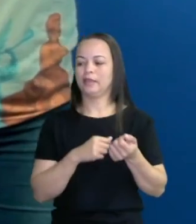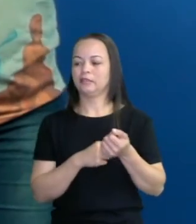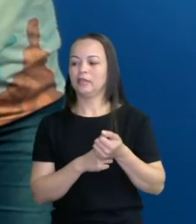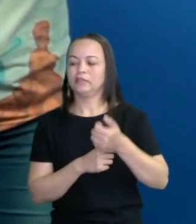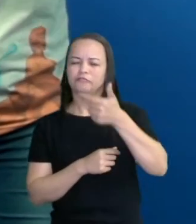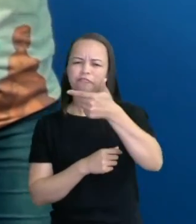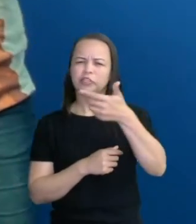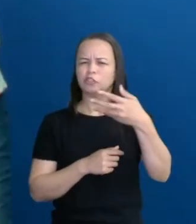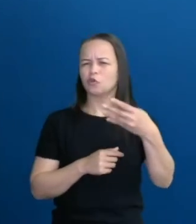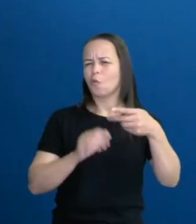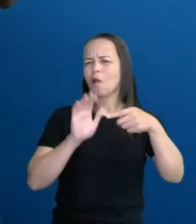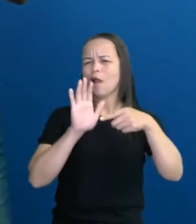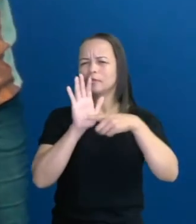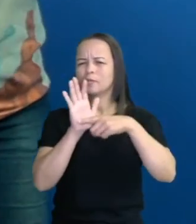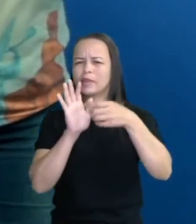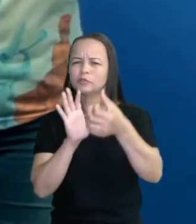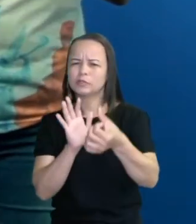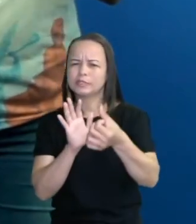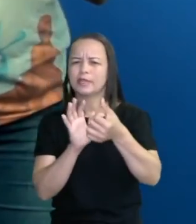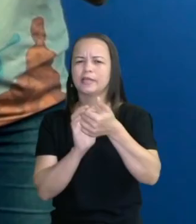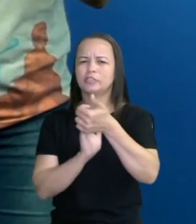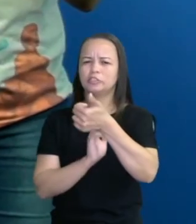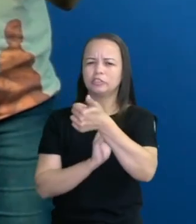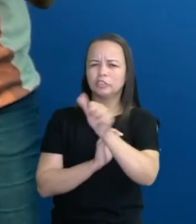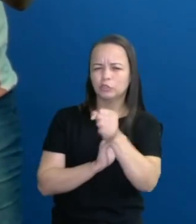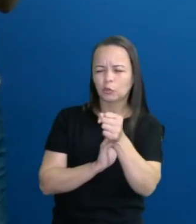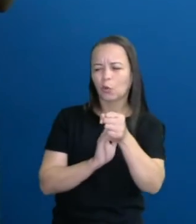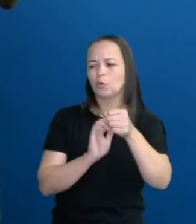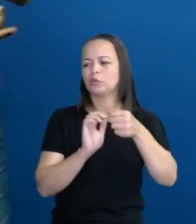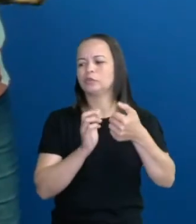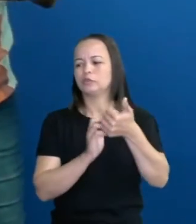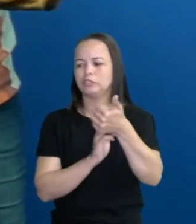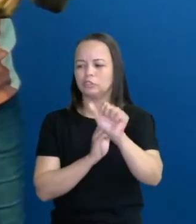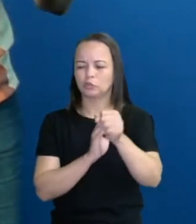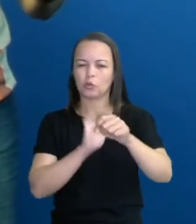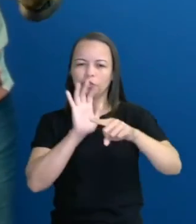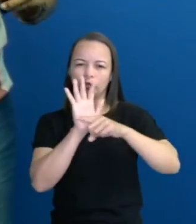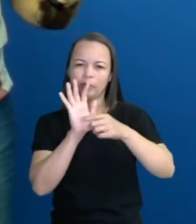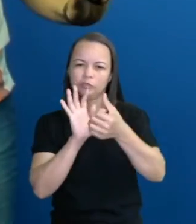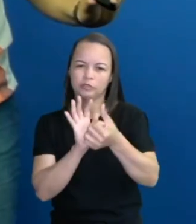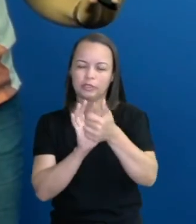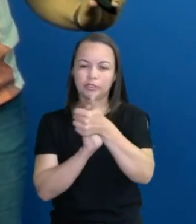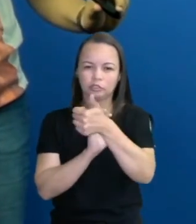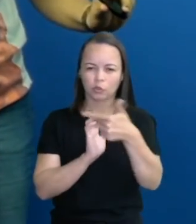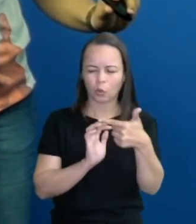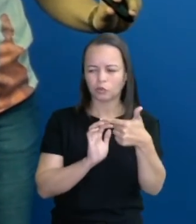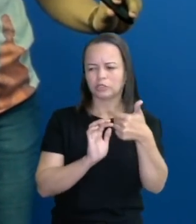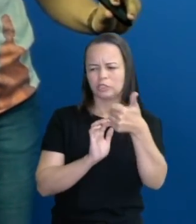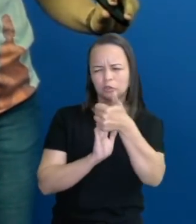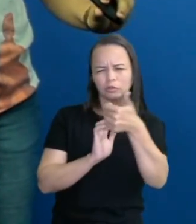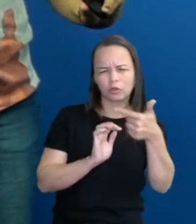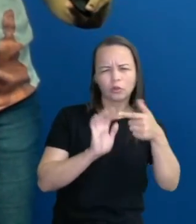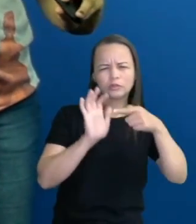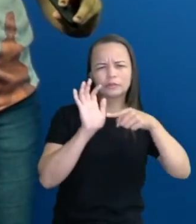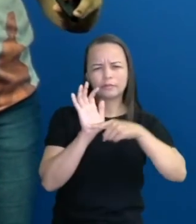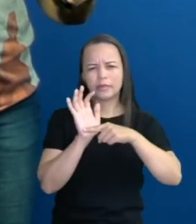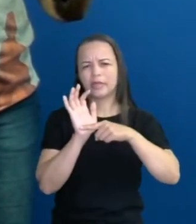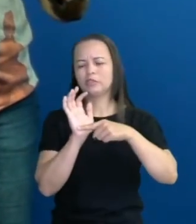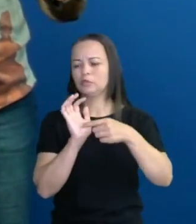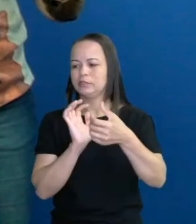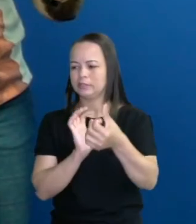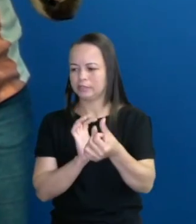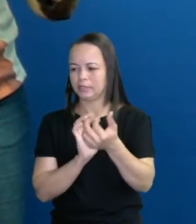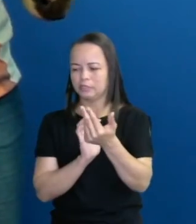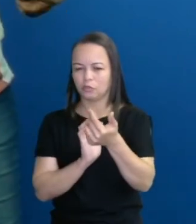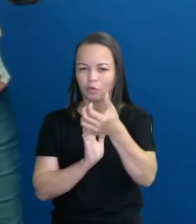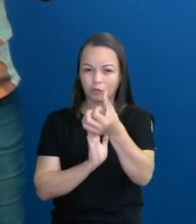18, tirei 6, fiquei com 12. Fui para o 12, tirei 6, fiquei com 6. 6, tirei 6, fiquei com nada. Então, aí